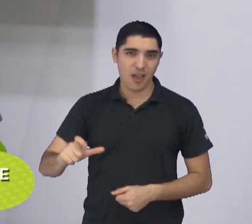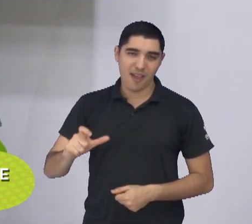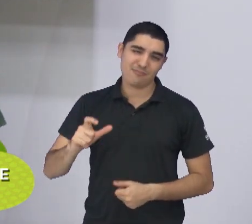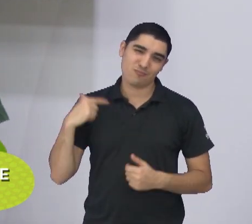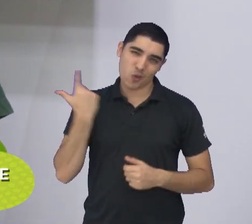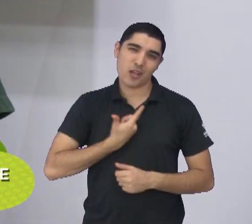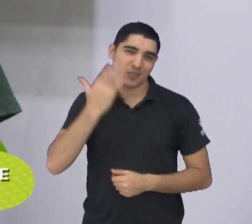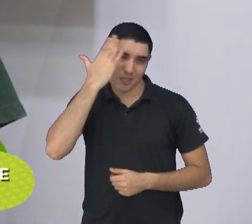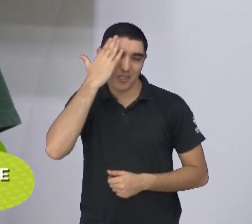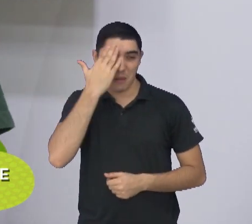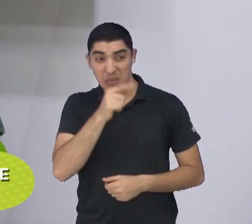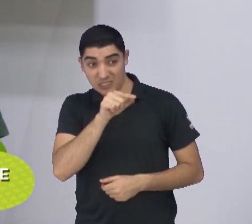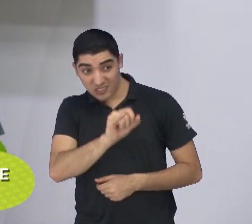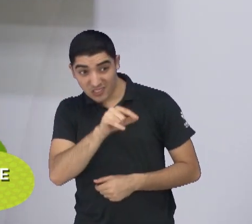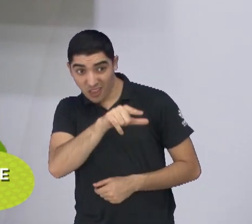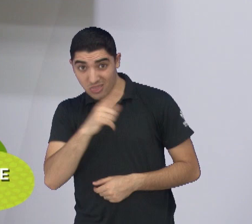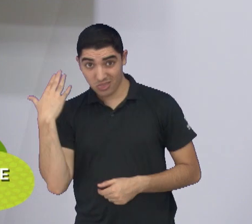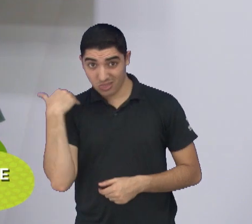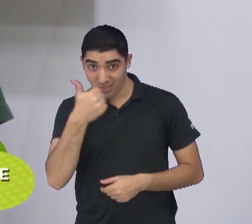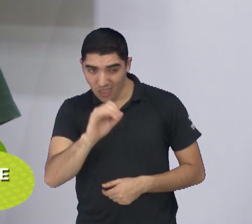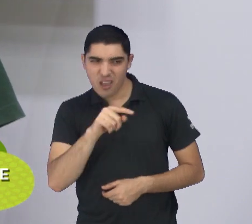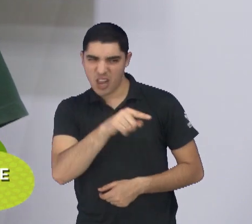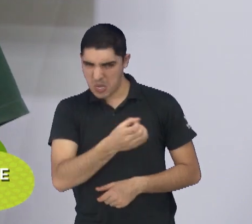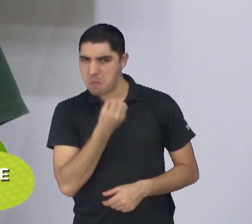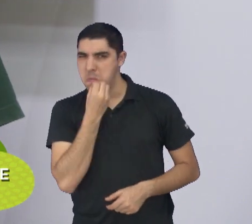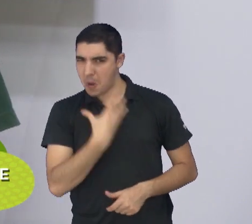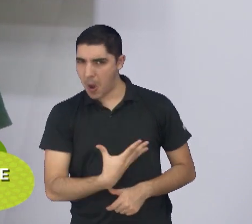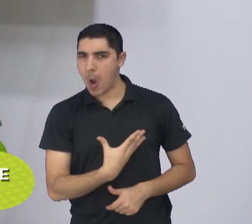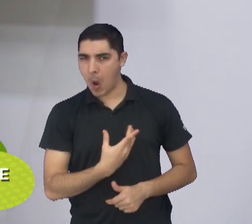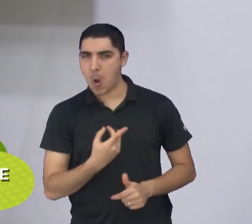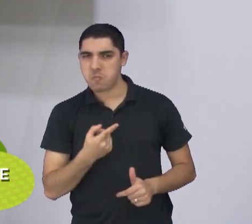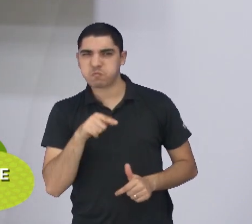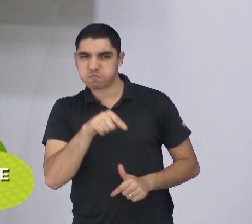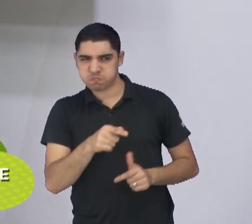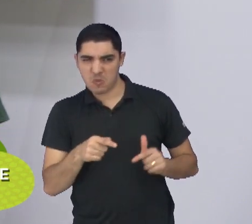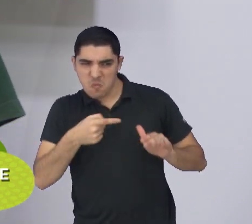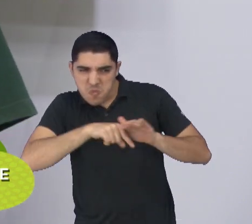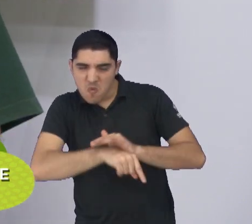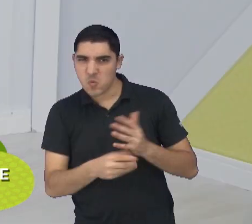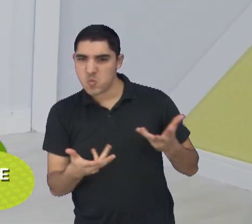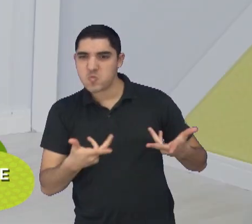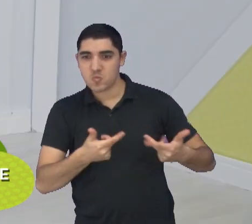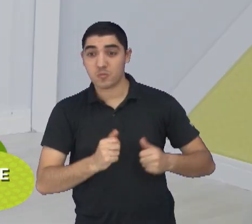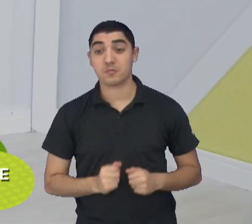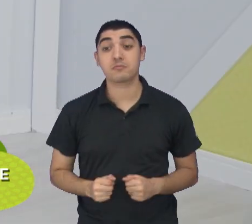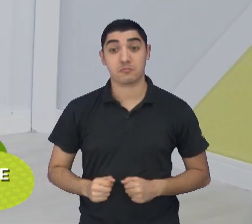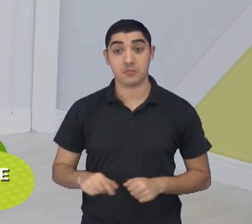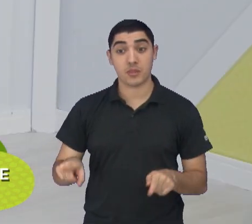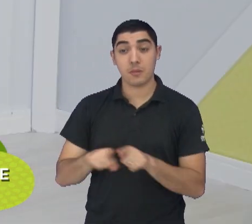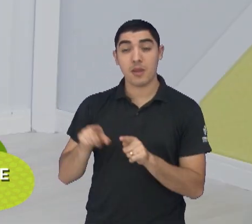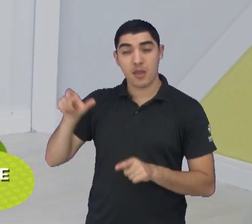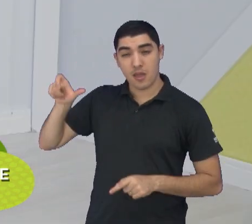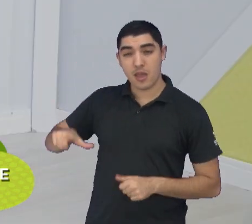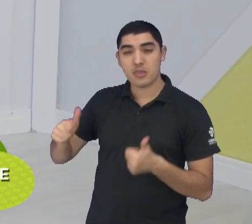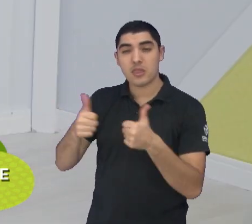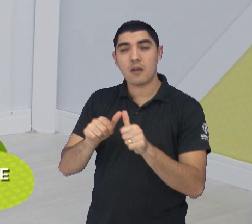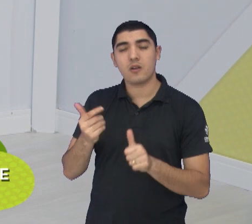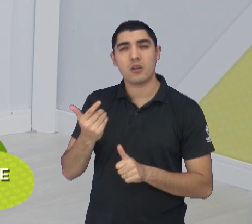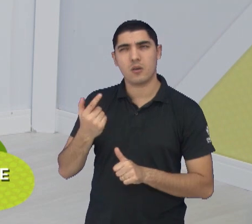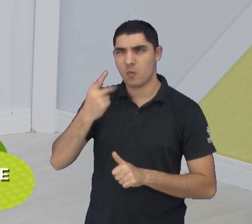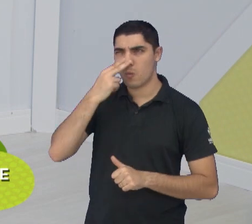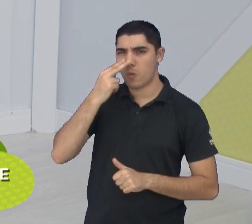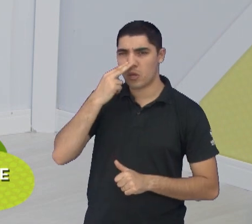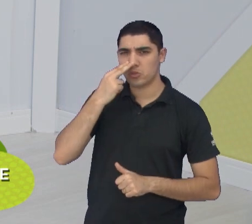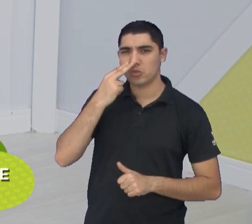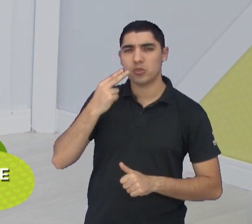Que a gente conhece de habilidade. Enfim, define bem. Então, mais do que merecido essa convocação. O lançamento que ele deu para o Vandinho, acho que no